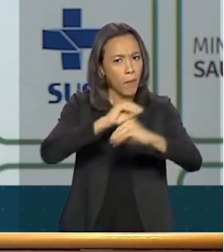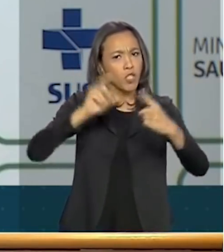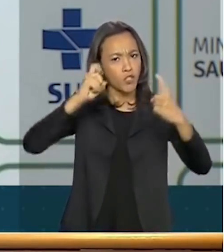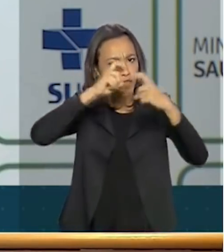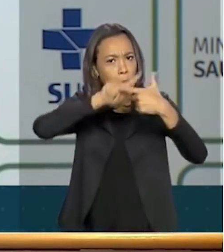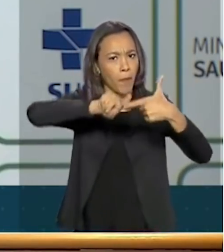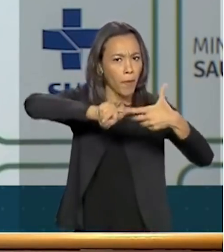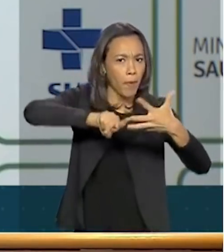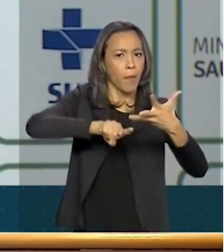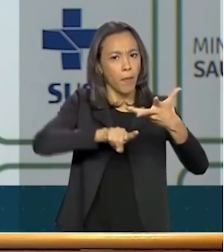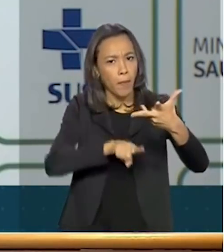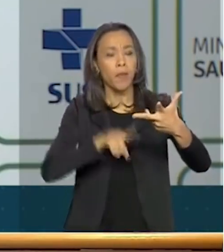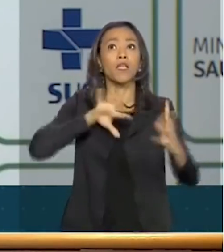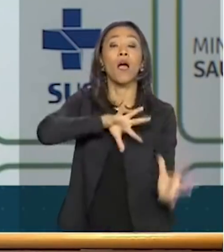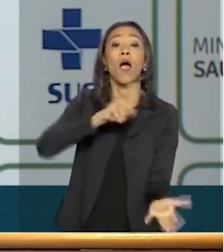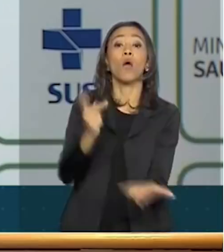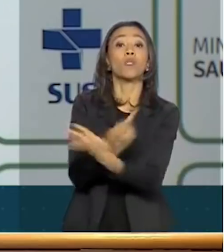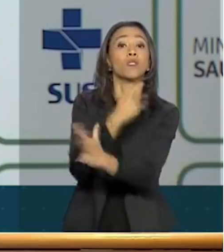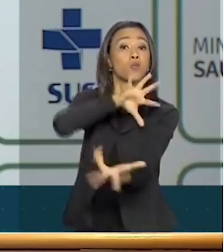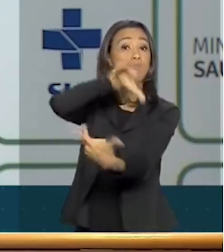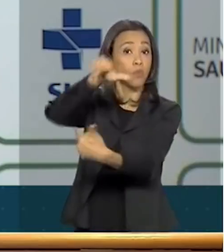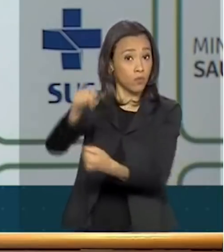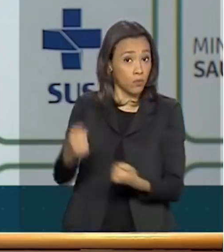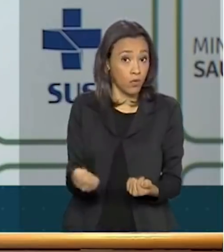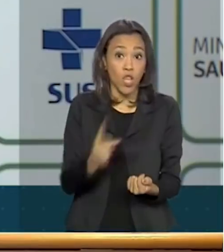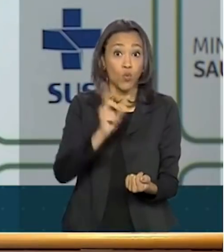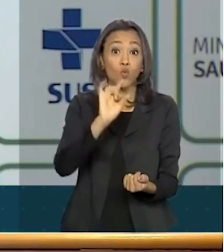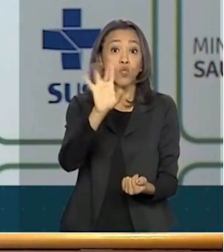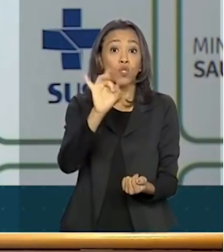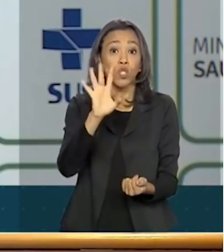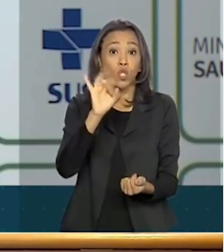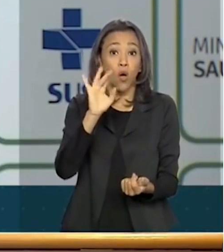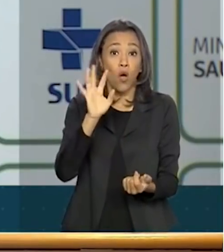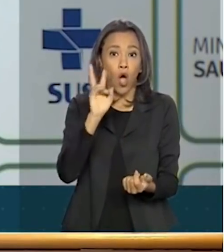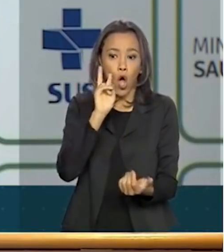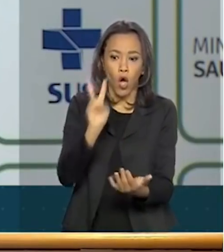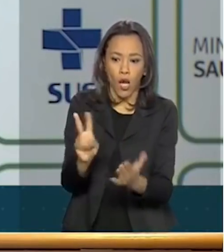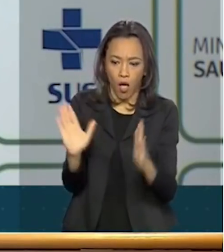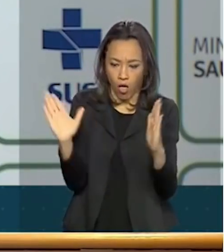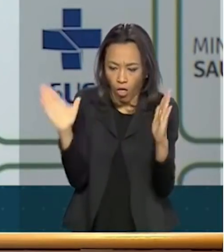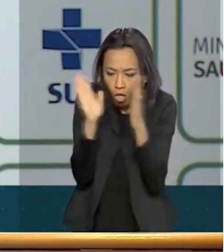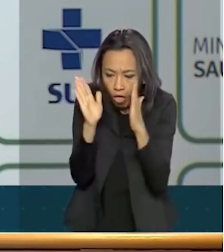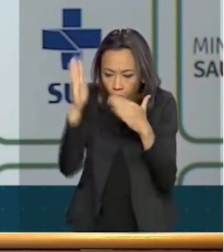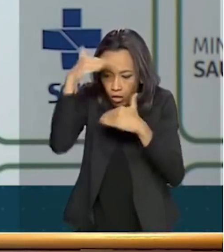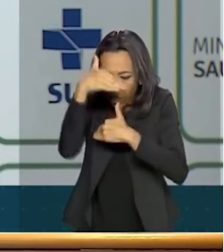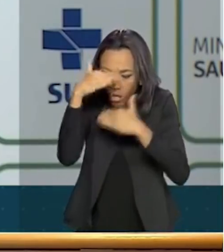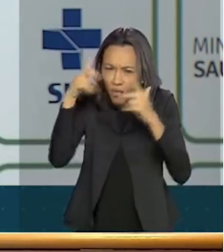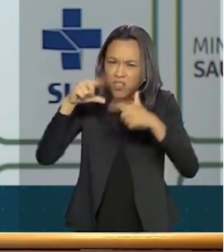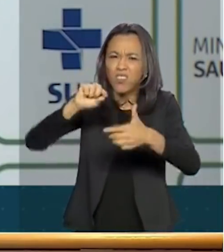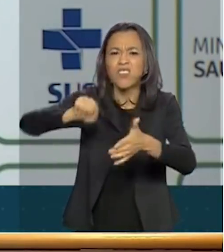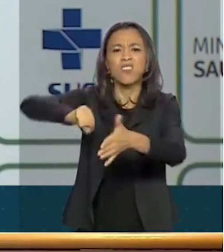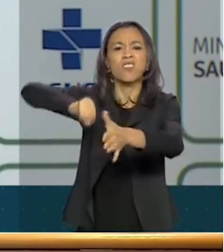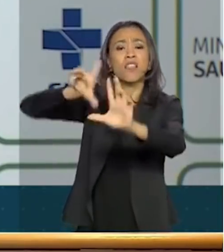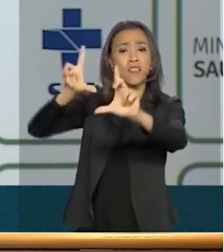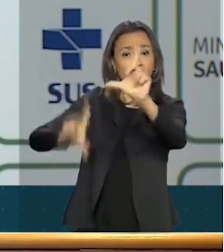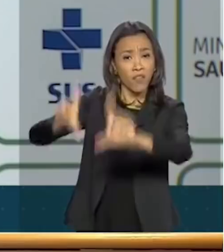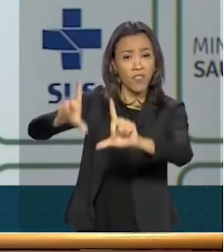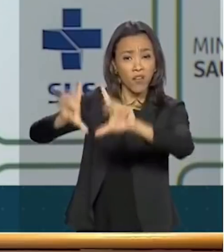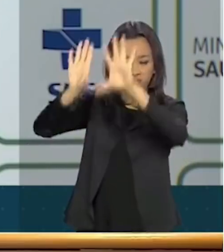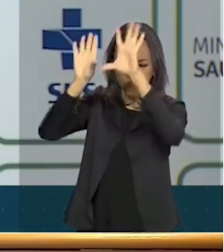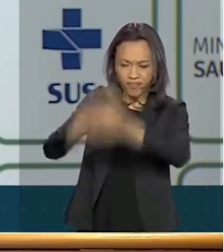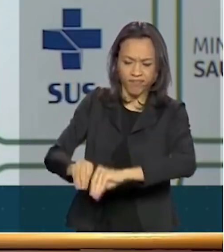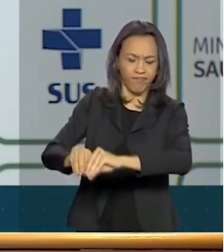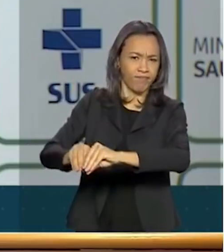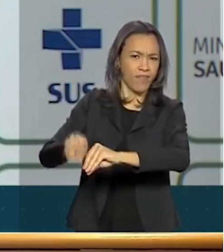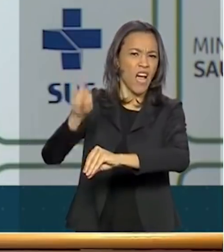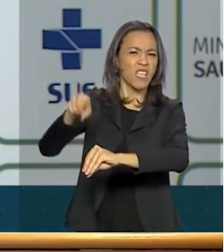mundo está tendo. Não simplesmente olhem a matéria, desliguem um pouco a televisão. Às vezes